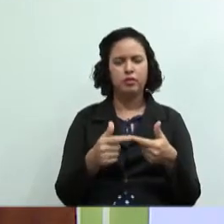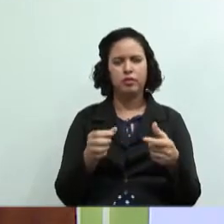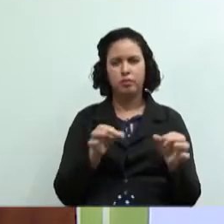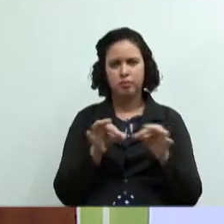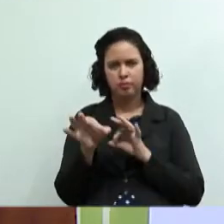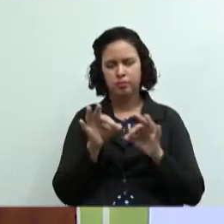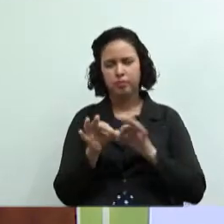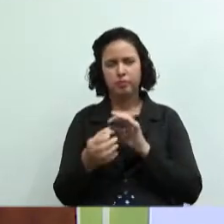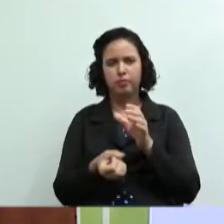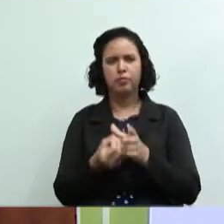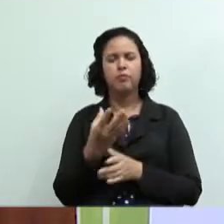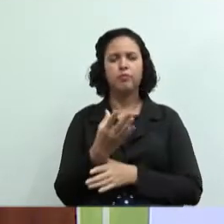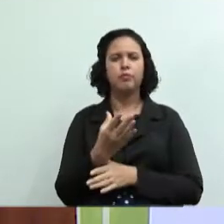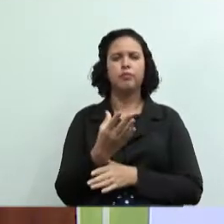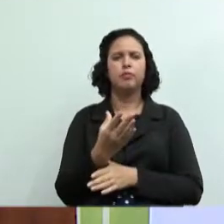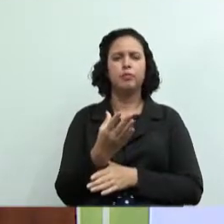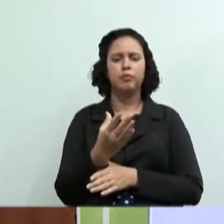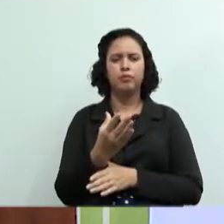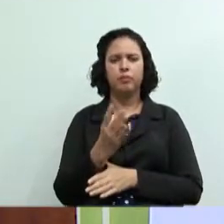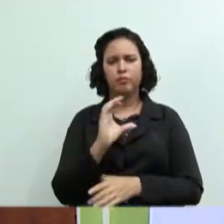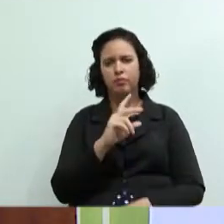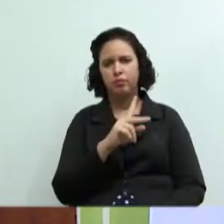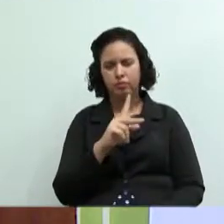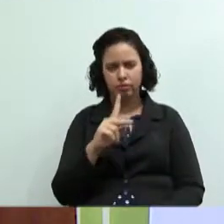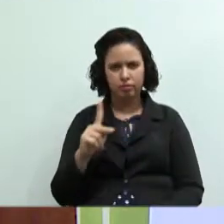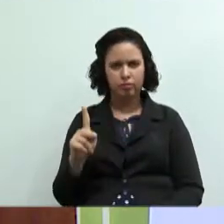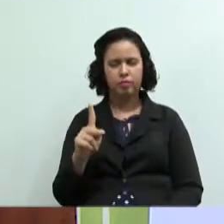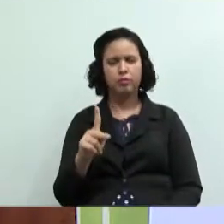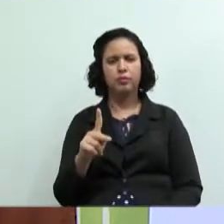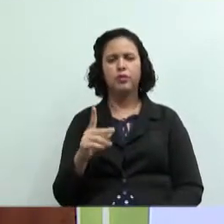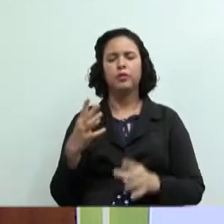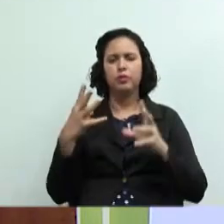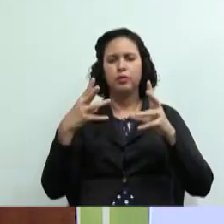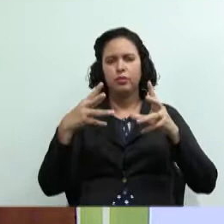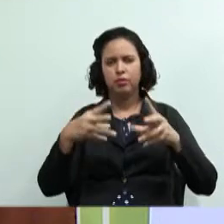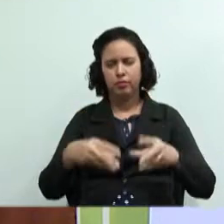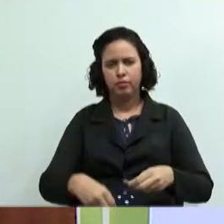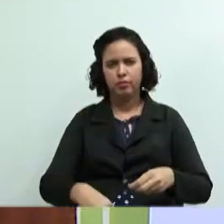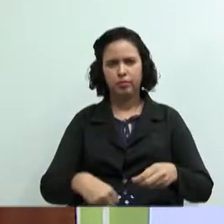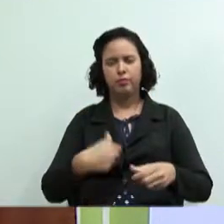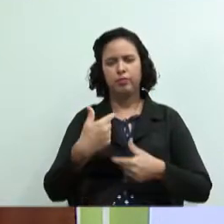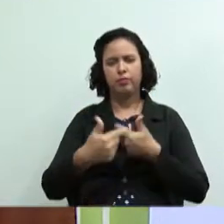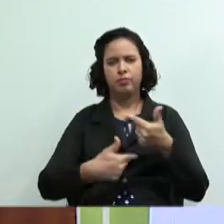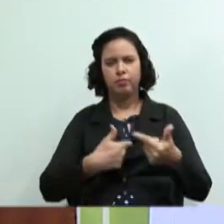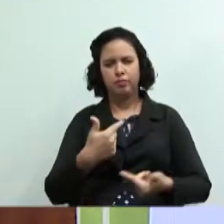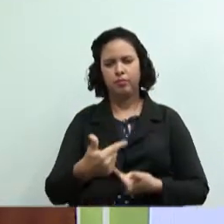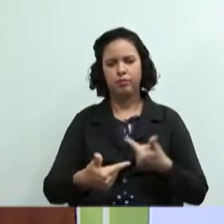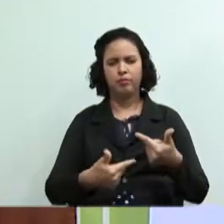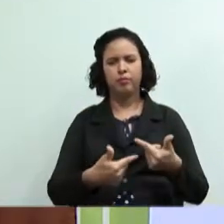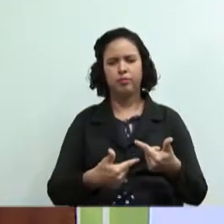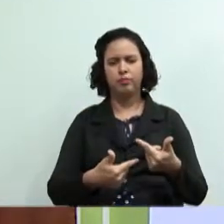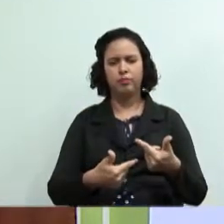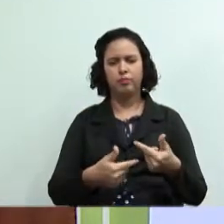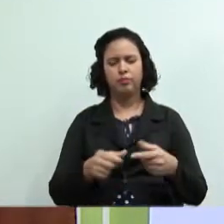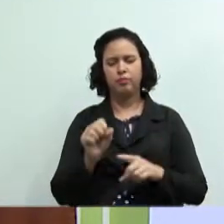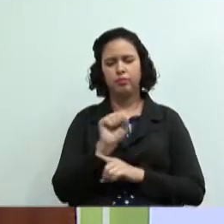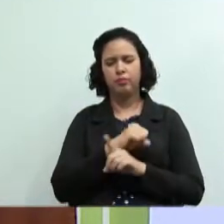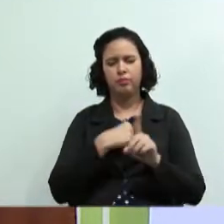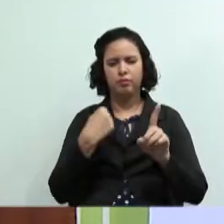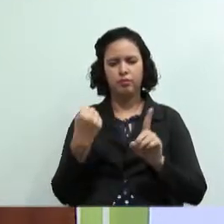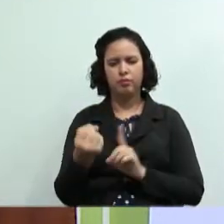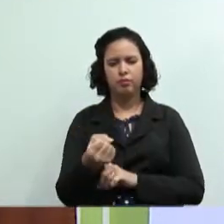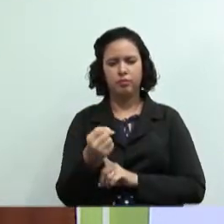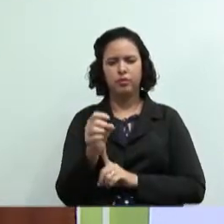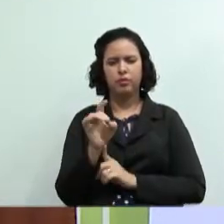então vejam bem todas essas cooperativas podem trabalhar uma para outra podem trabalhar para toda a sociedade é só